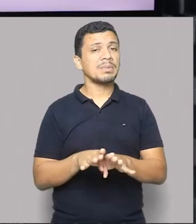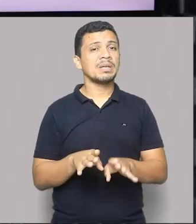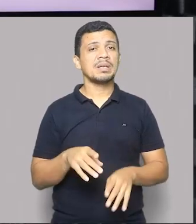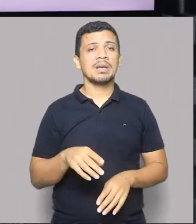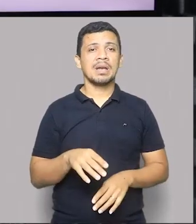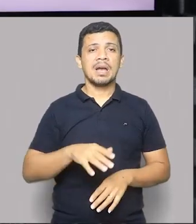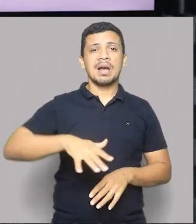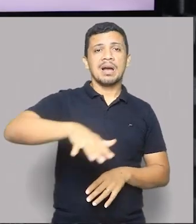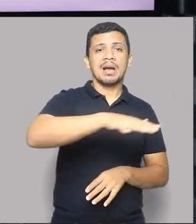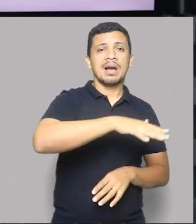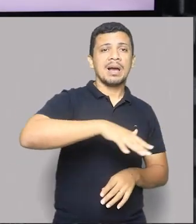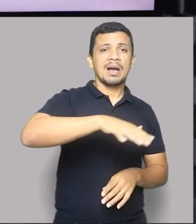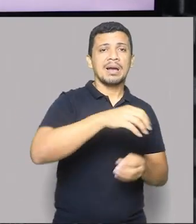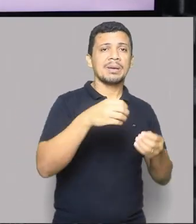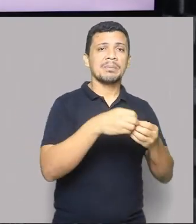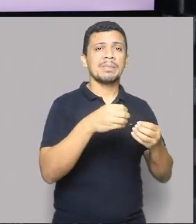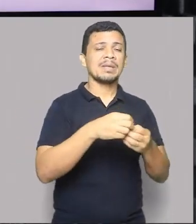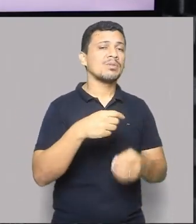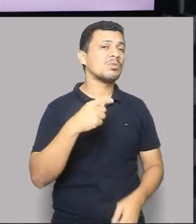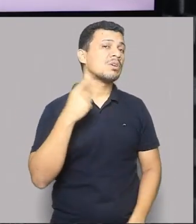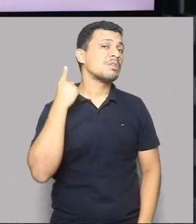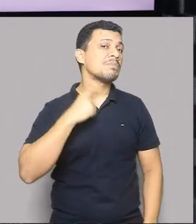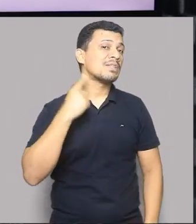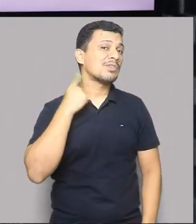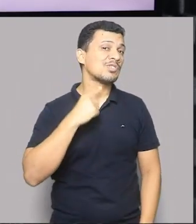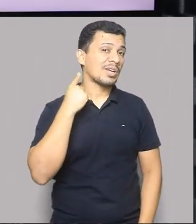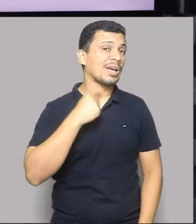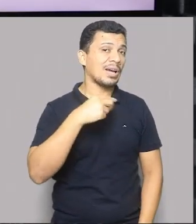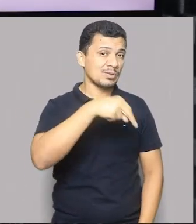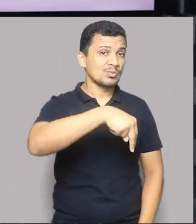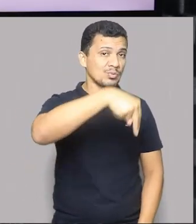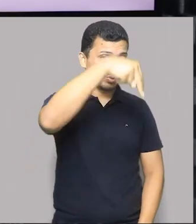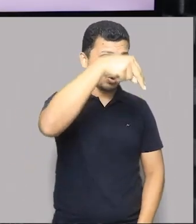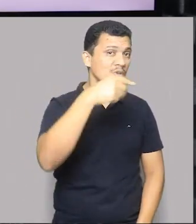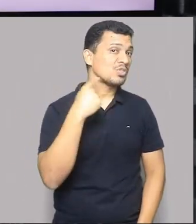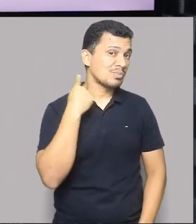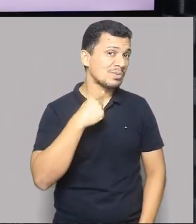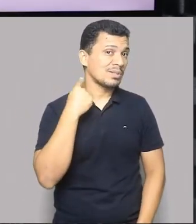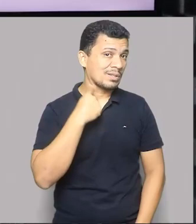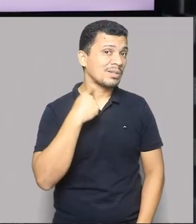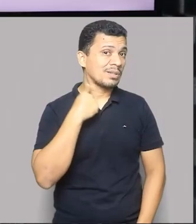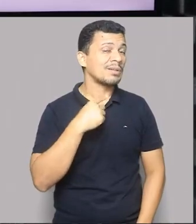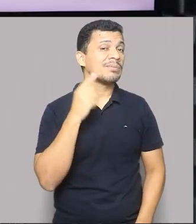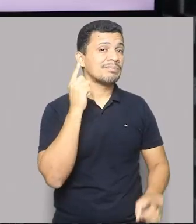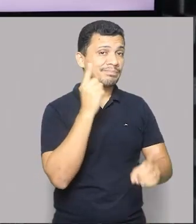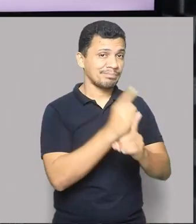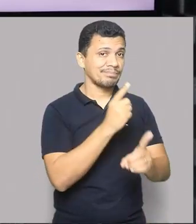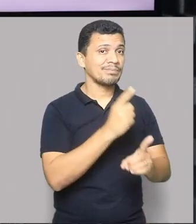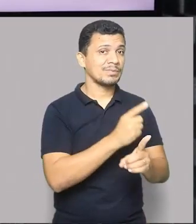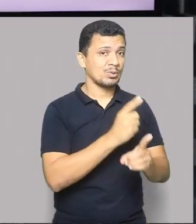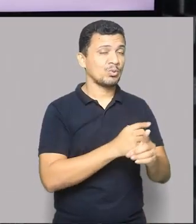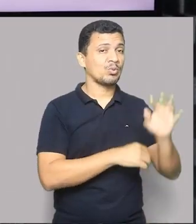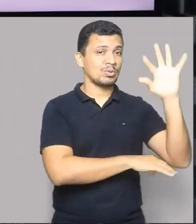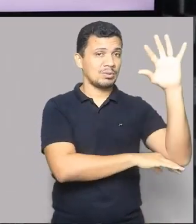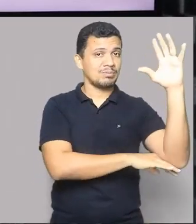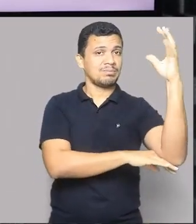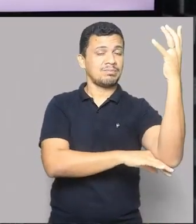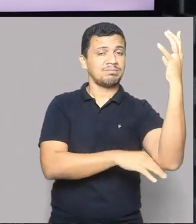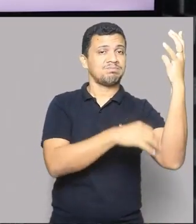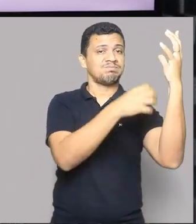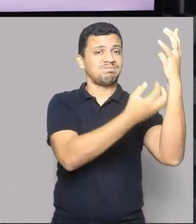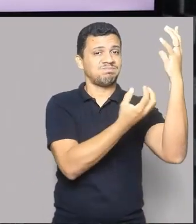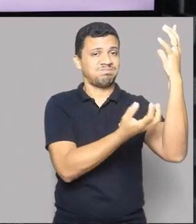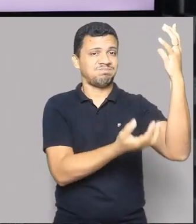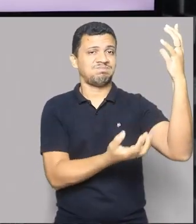de Minas Gerais, é isso aí. A parte norte de Minas Gerais, nós temos, nesse caso, a caatinga.